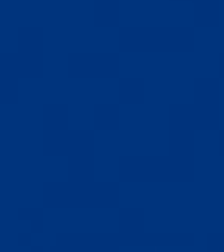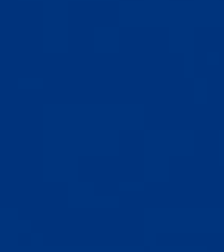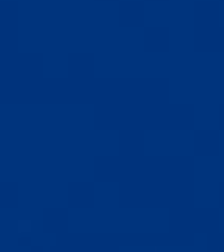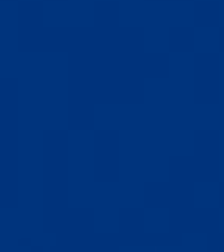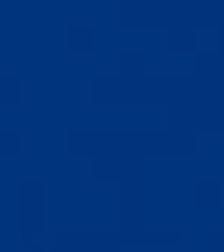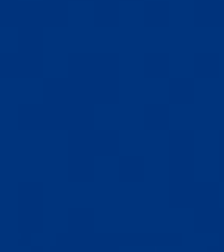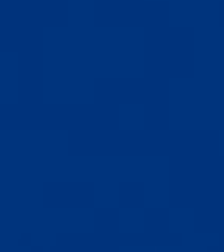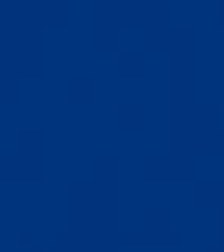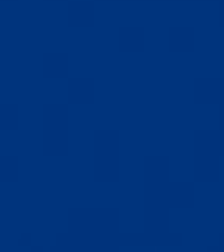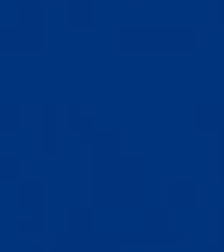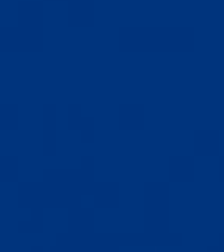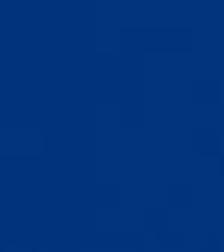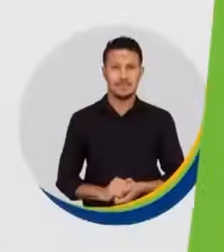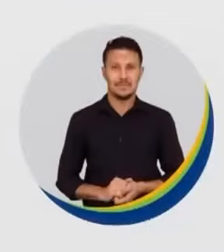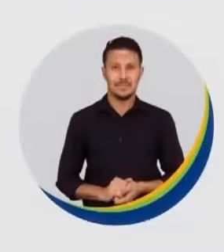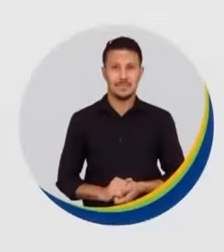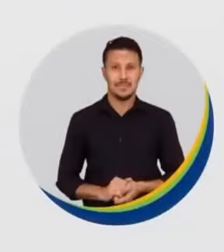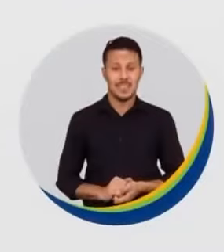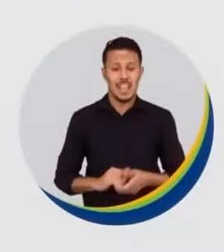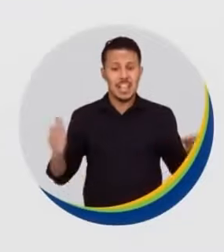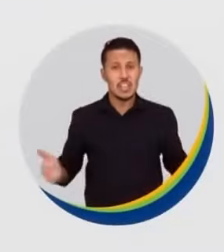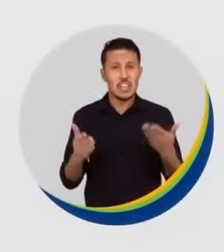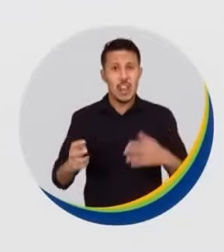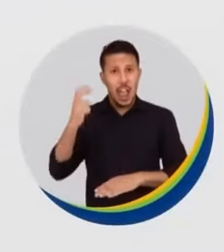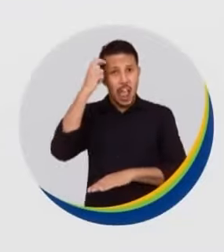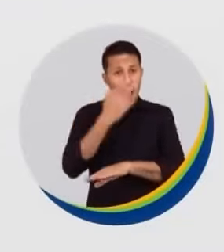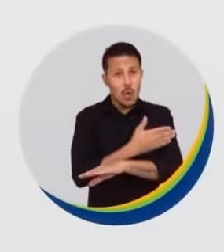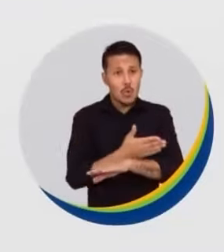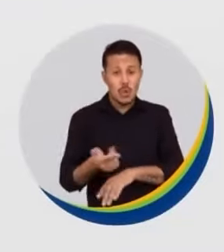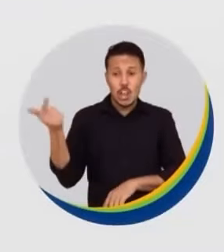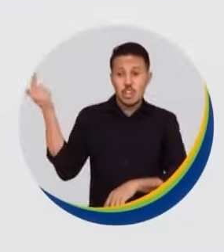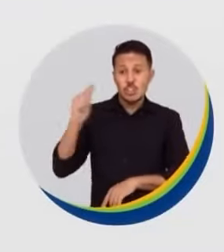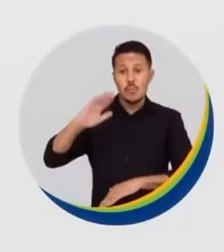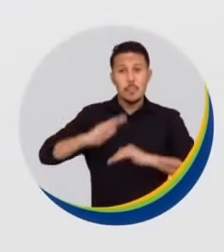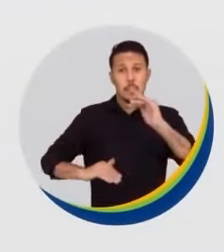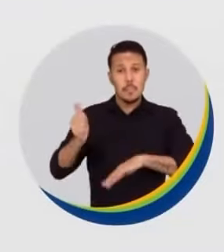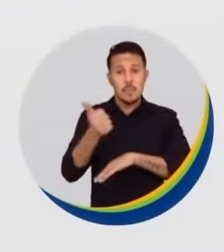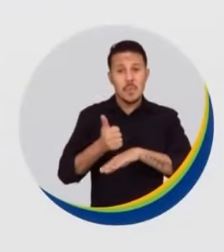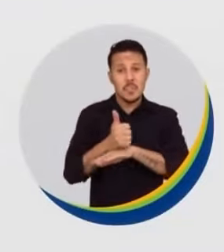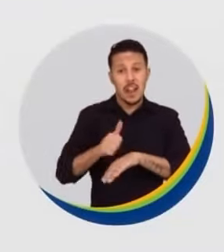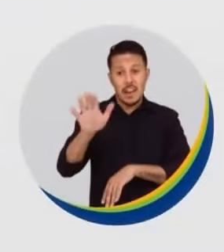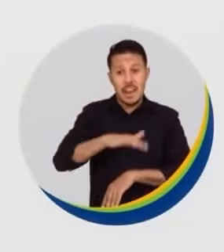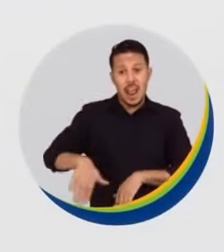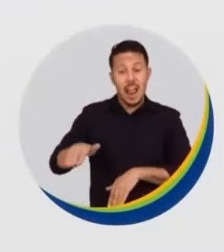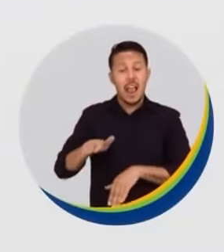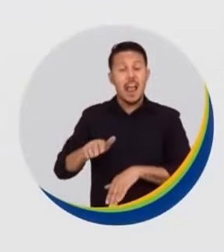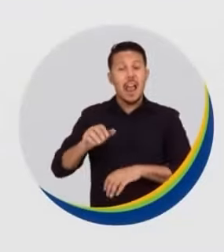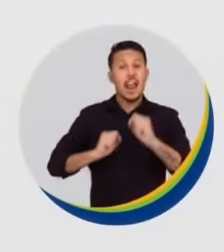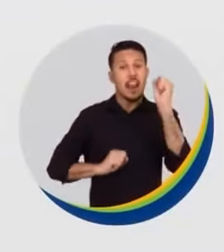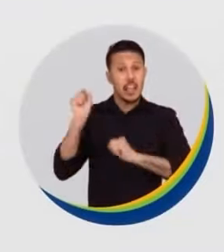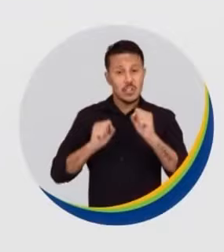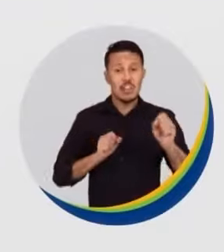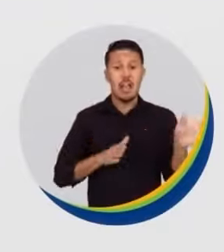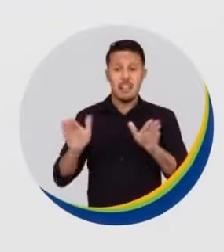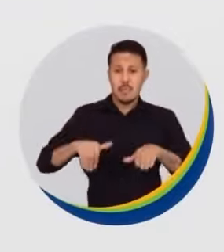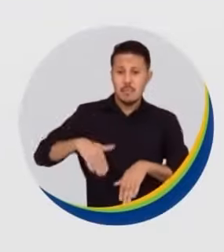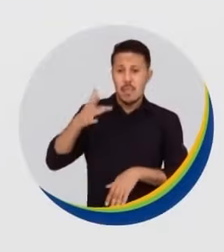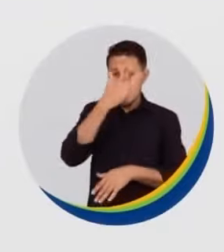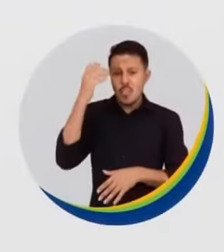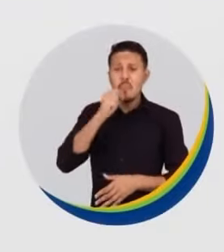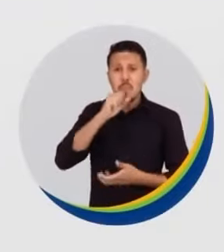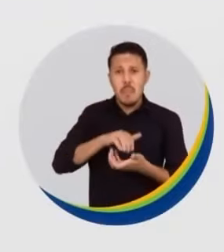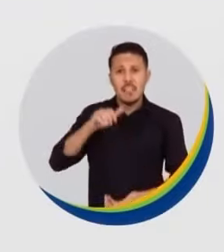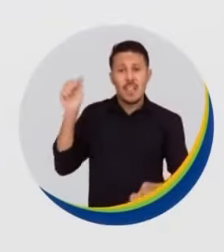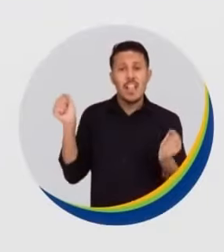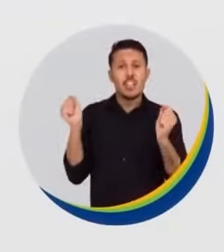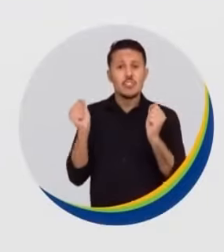PSD 55. Incentiva a cultura e reeducação profissional na área industrial com mais acessibilidade ao idoso e mulheres